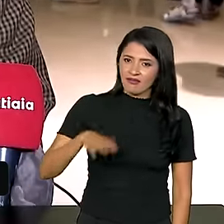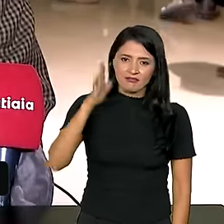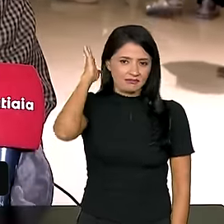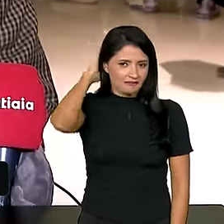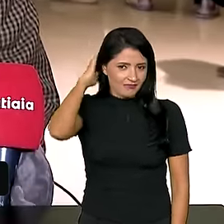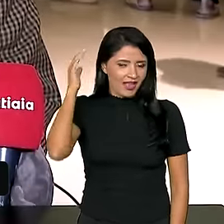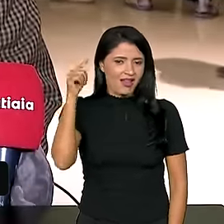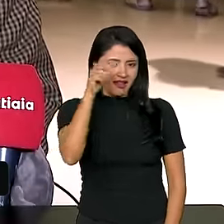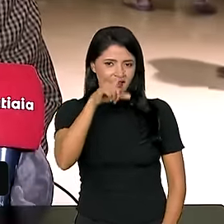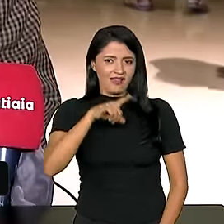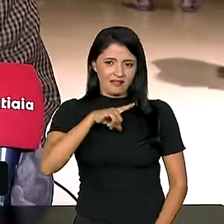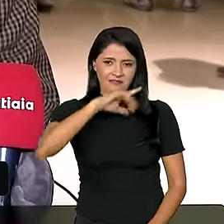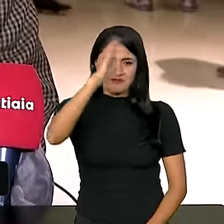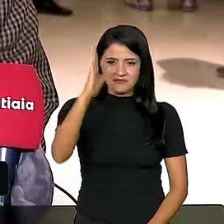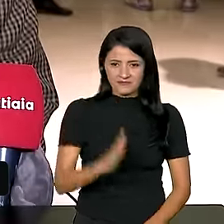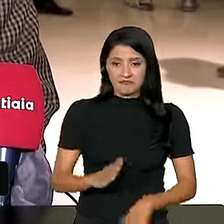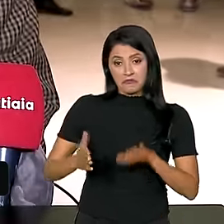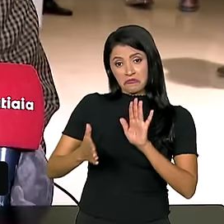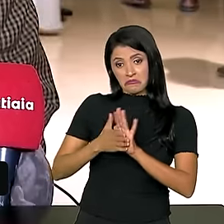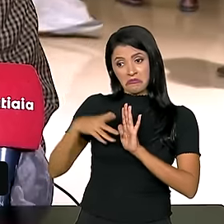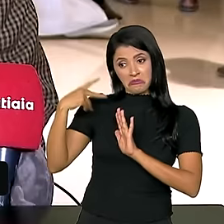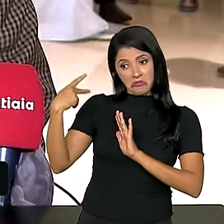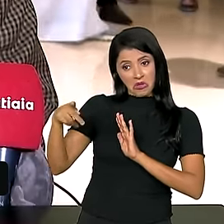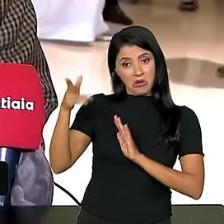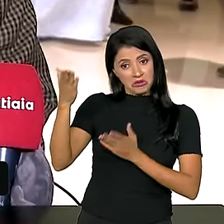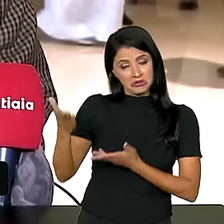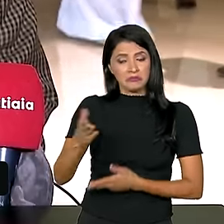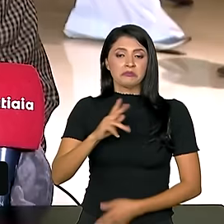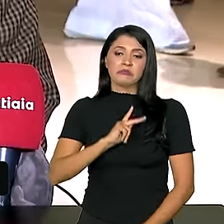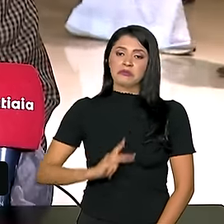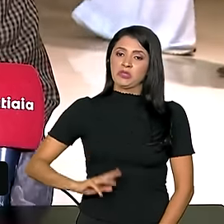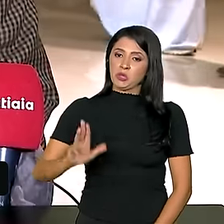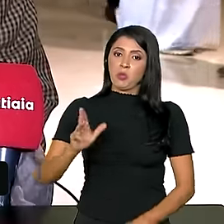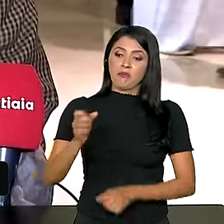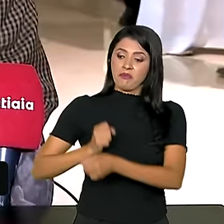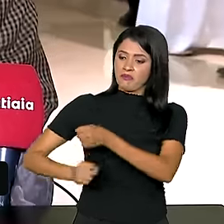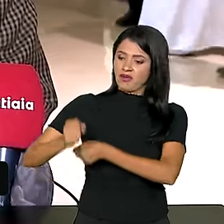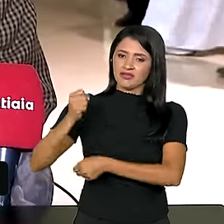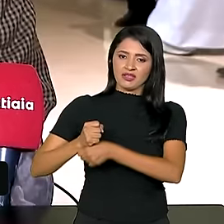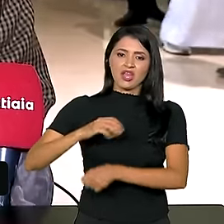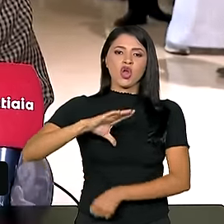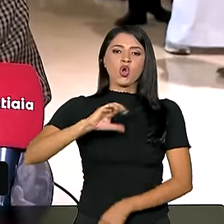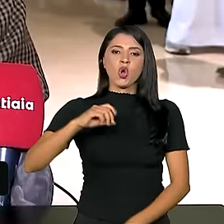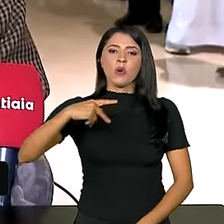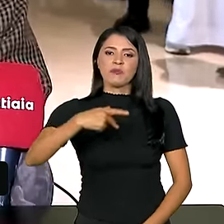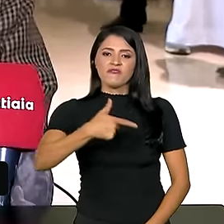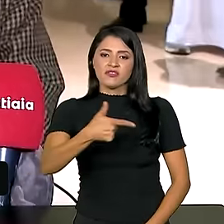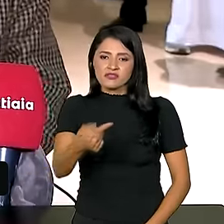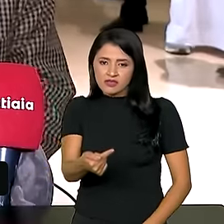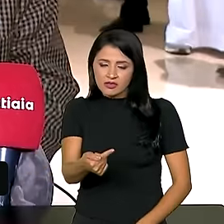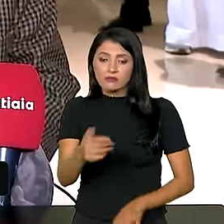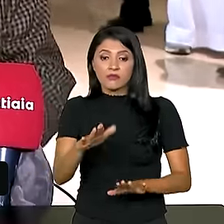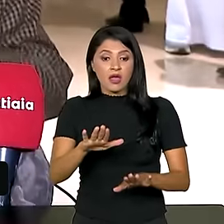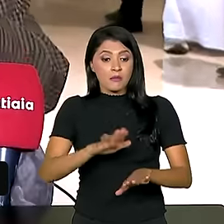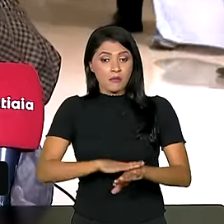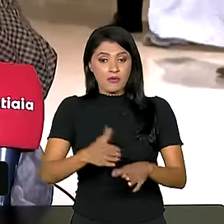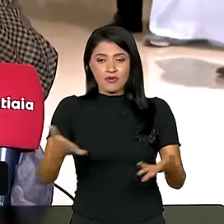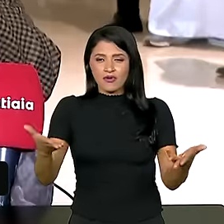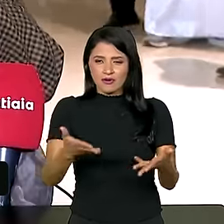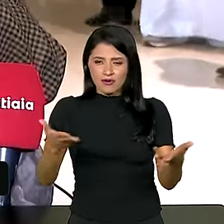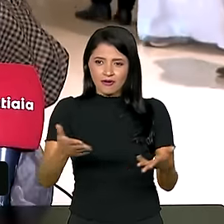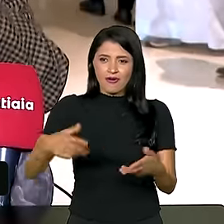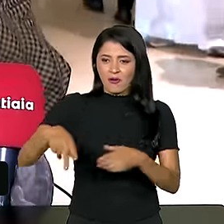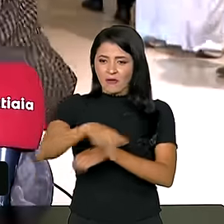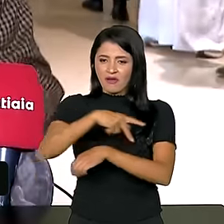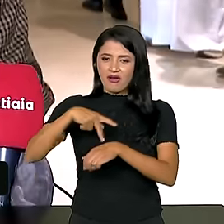de Belém proposta pelo presidente Lula ainda ano passado na COP27, e quando, nesse momento, os países